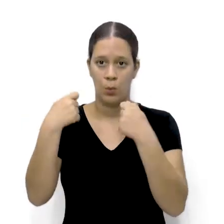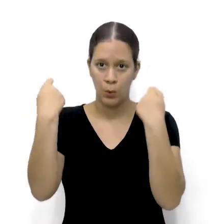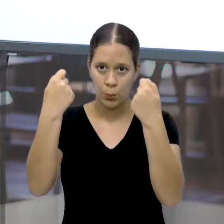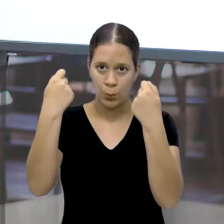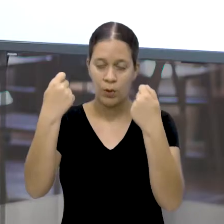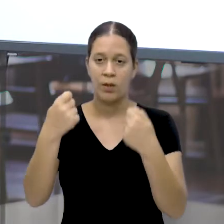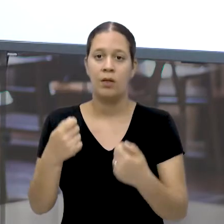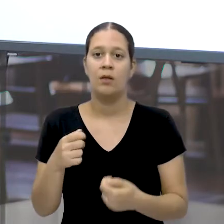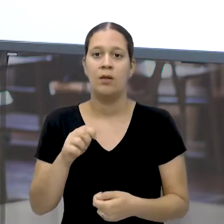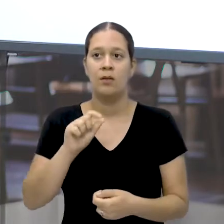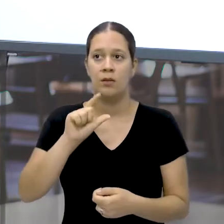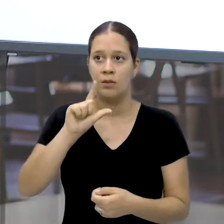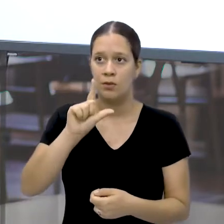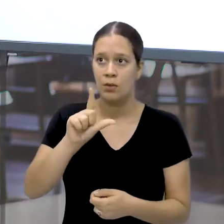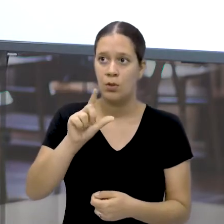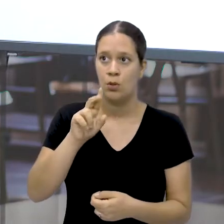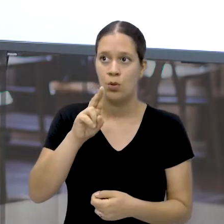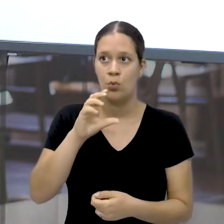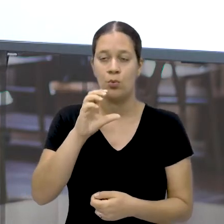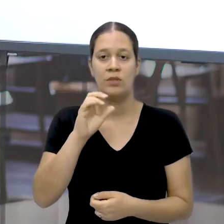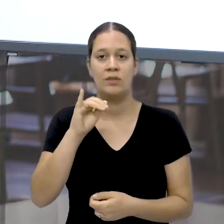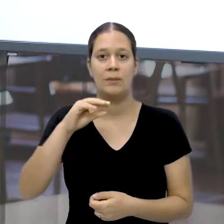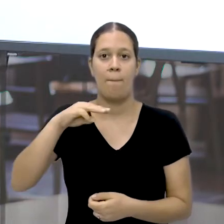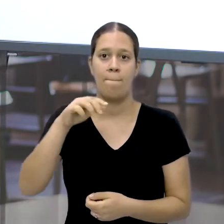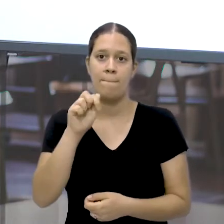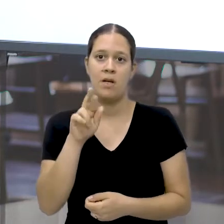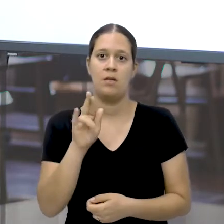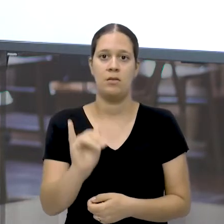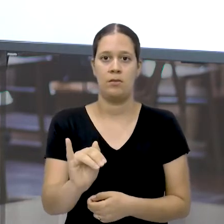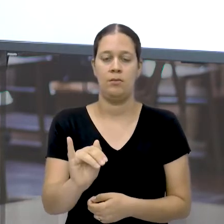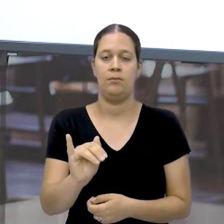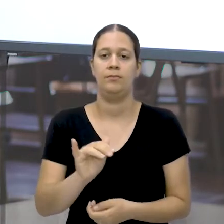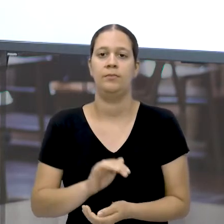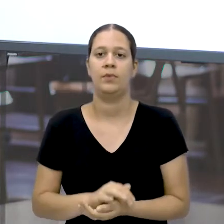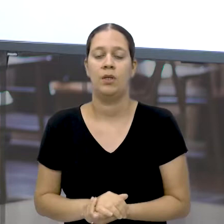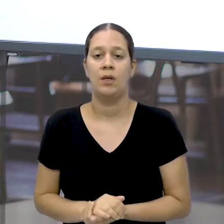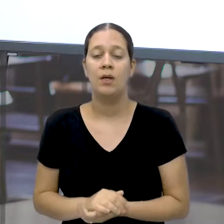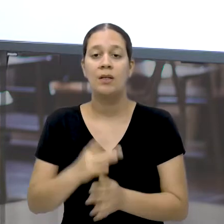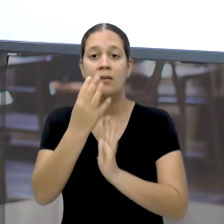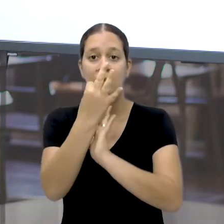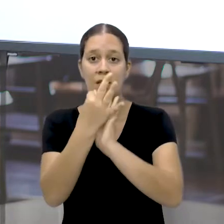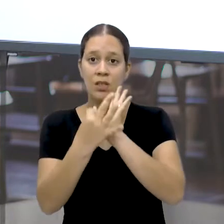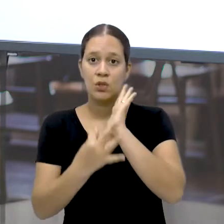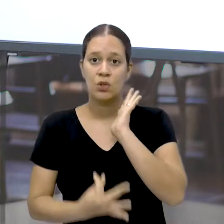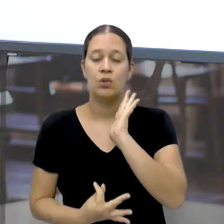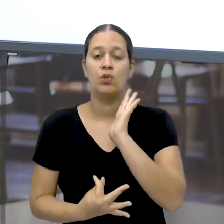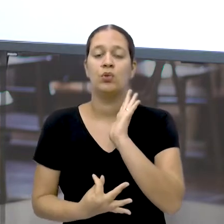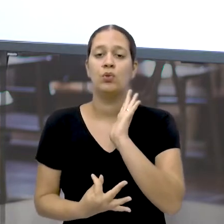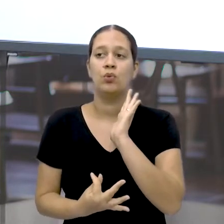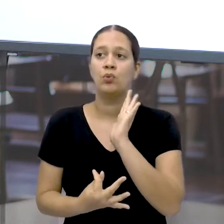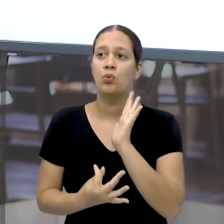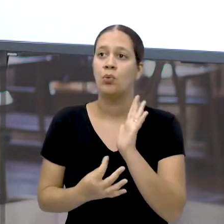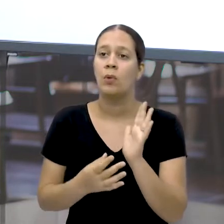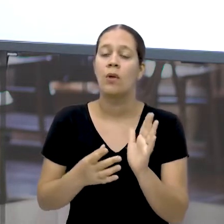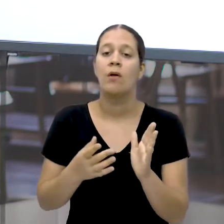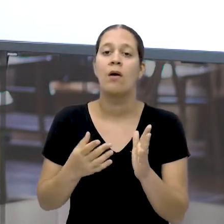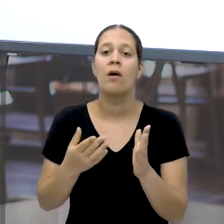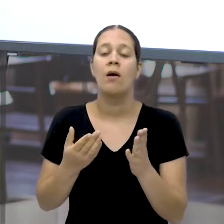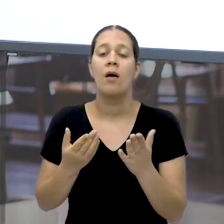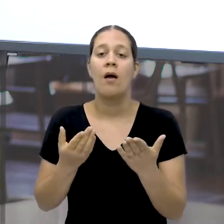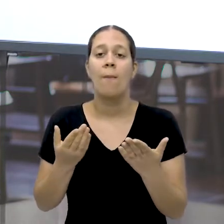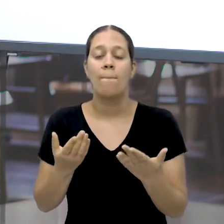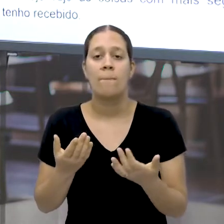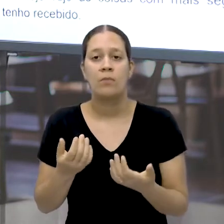Lucimere Braga Silva Percebam, em todo o texto Estava sempre exposto para vocês De maneira